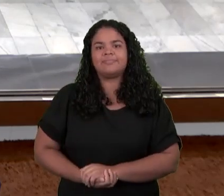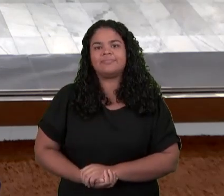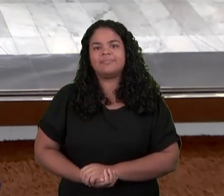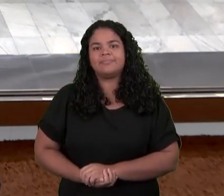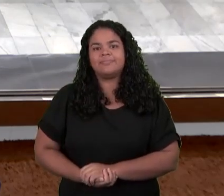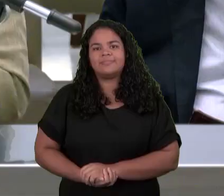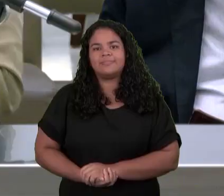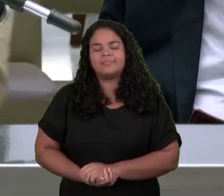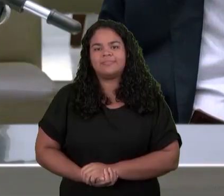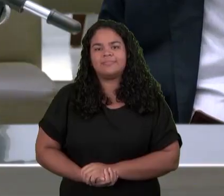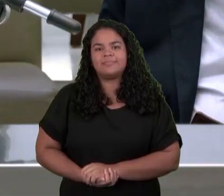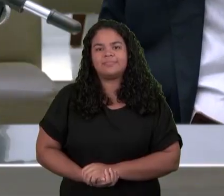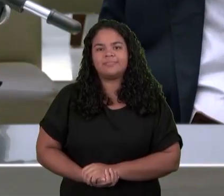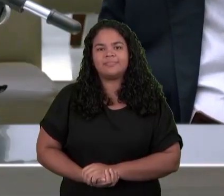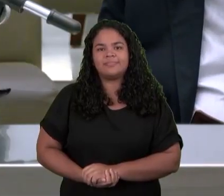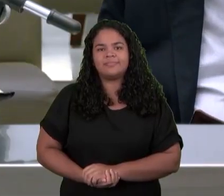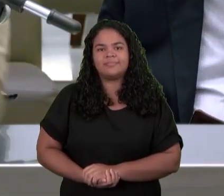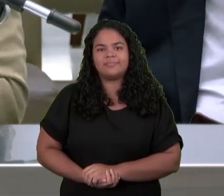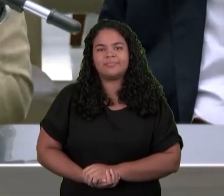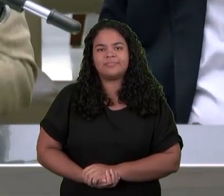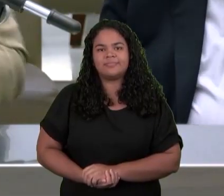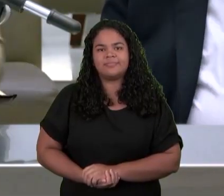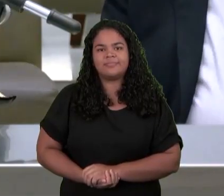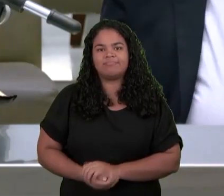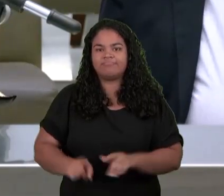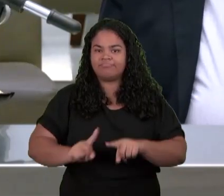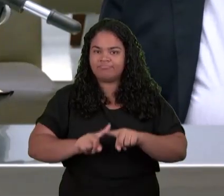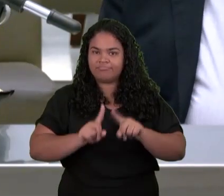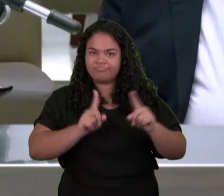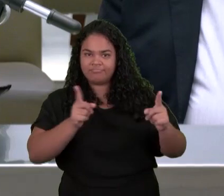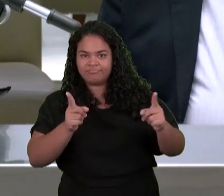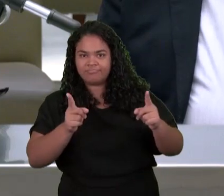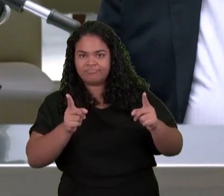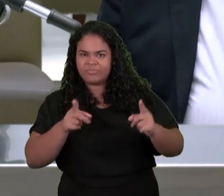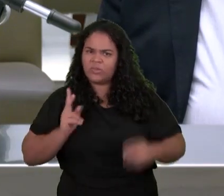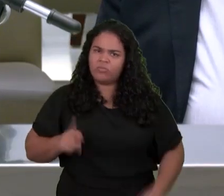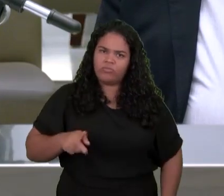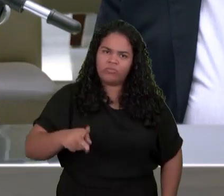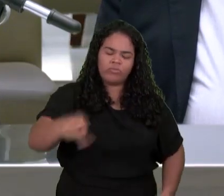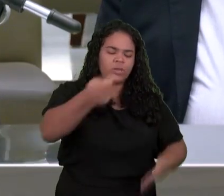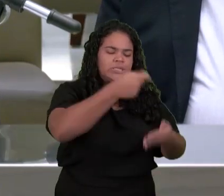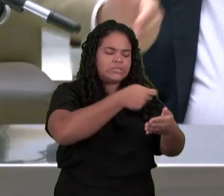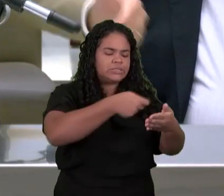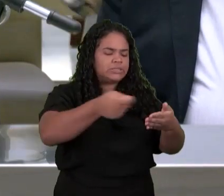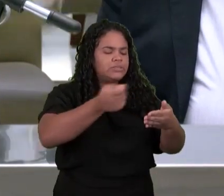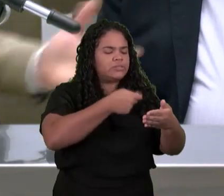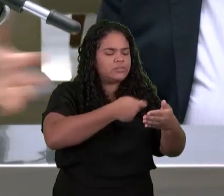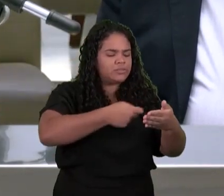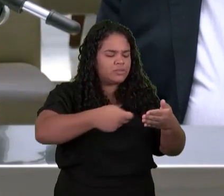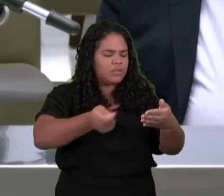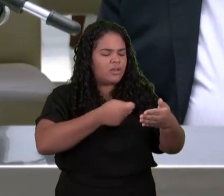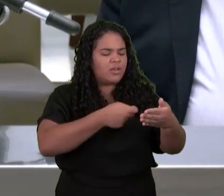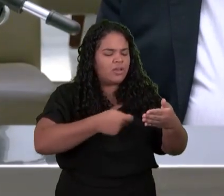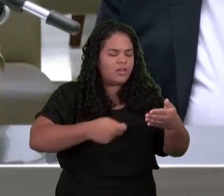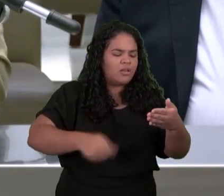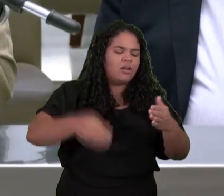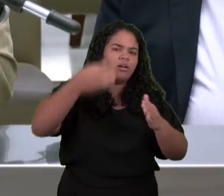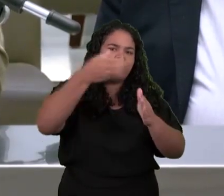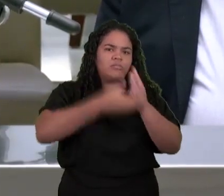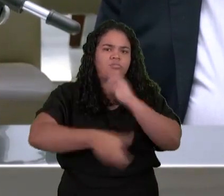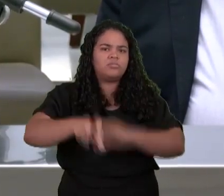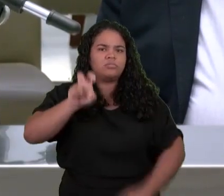Muito rápida No capítulo 5 Sendo este Continuidade Do capítulo 4